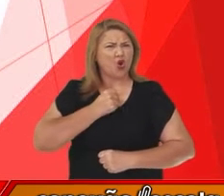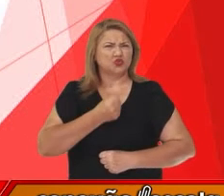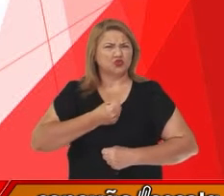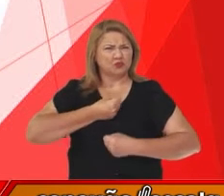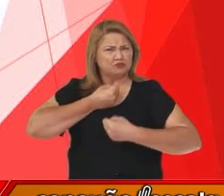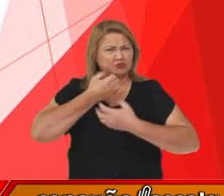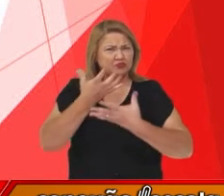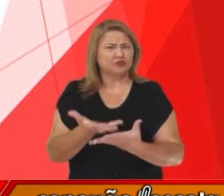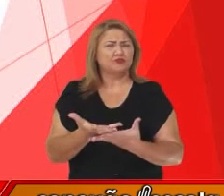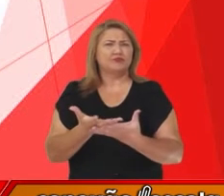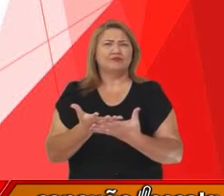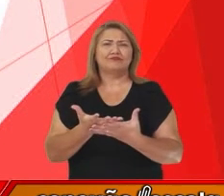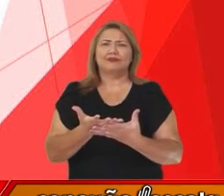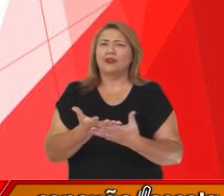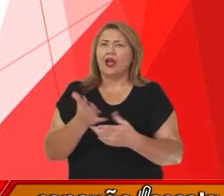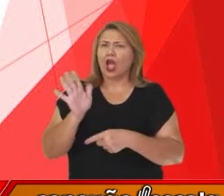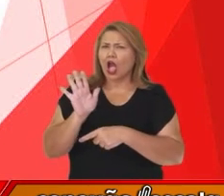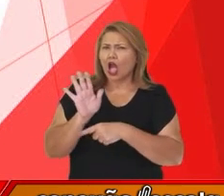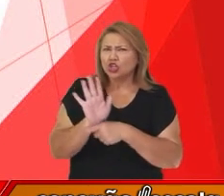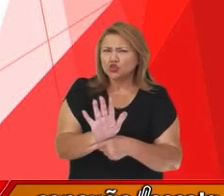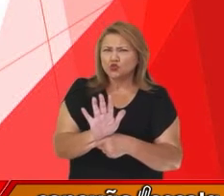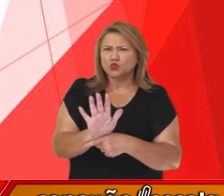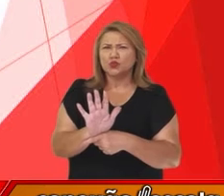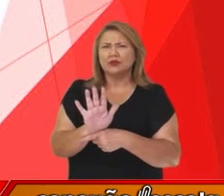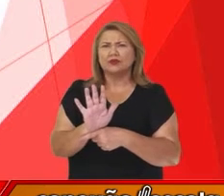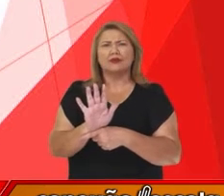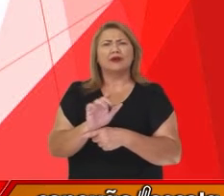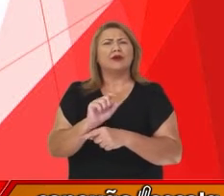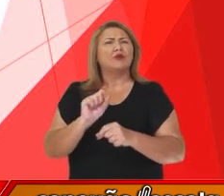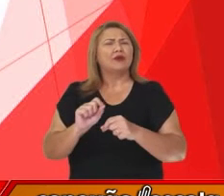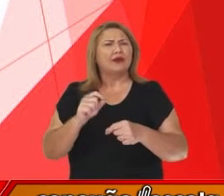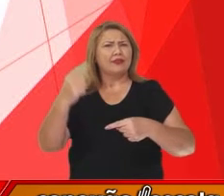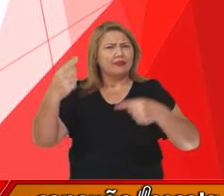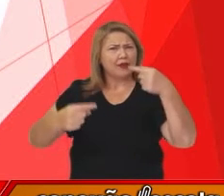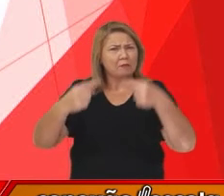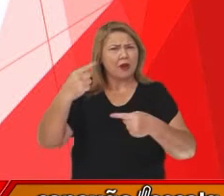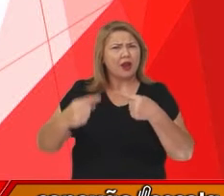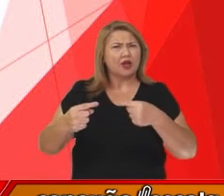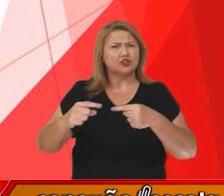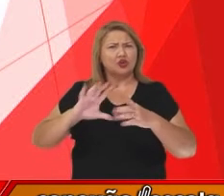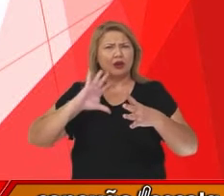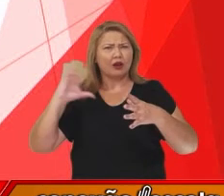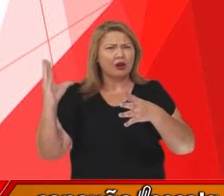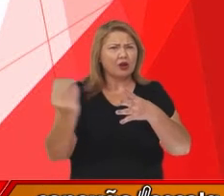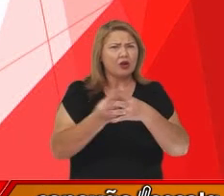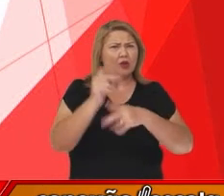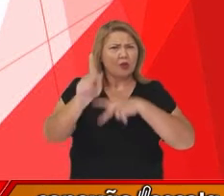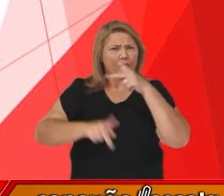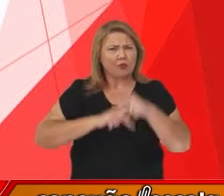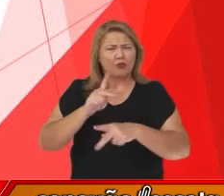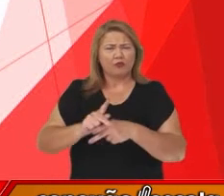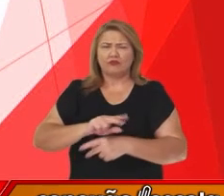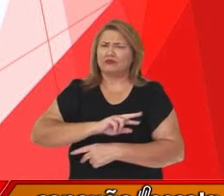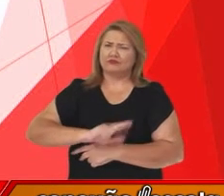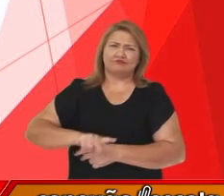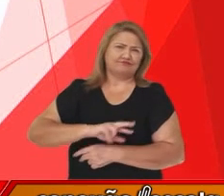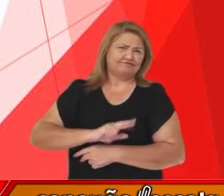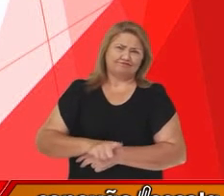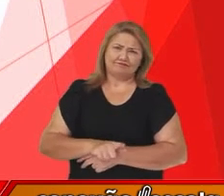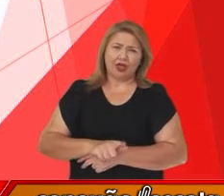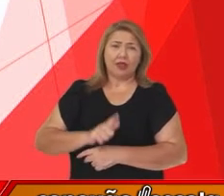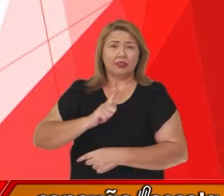contribuir para a formação de um debate plural, por apresentar a pretensão de destruir um